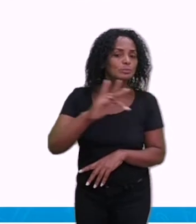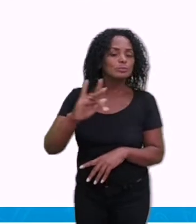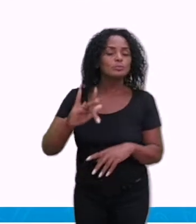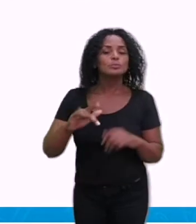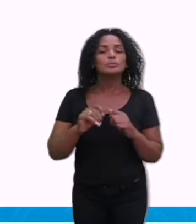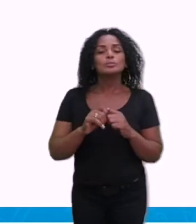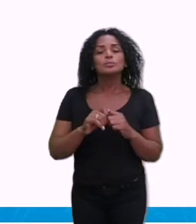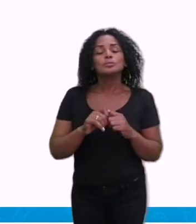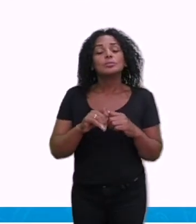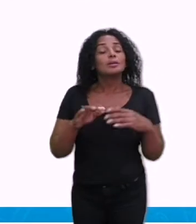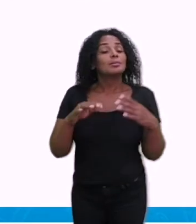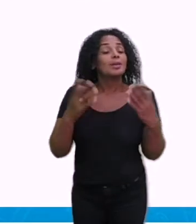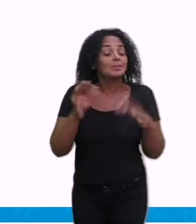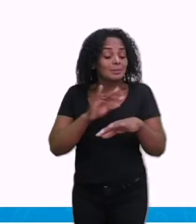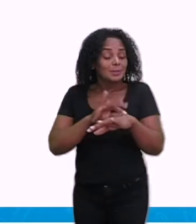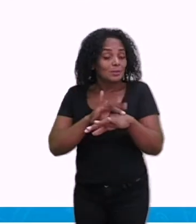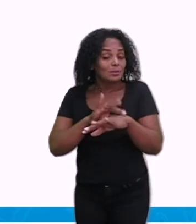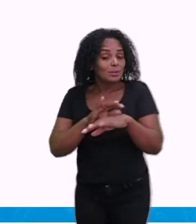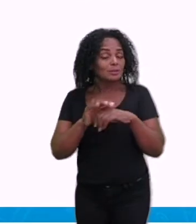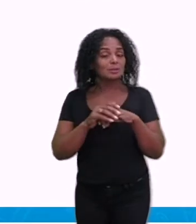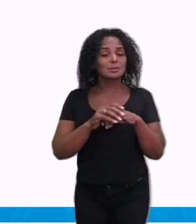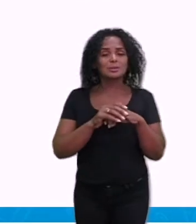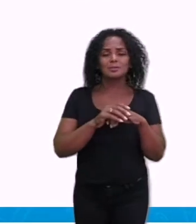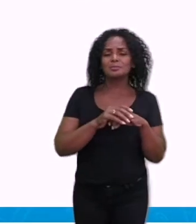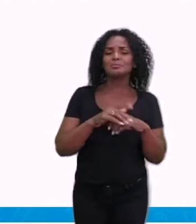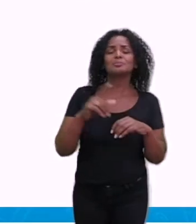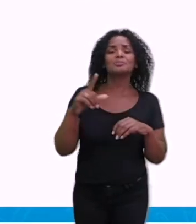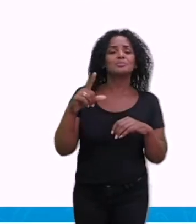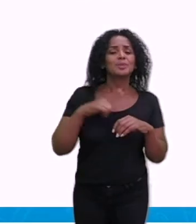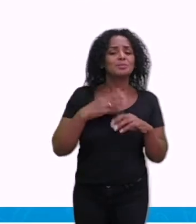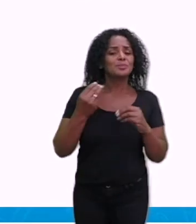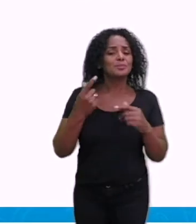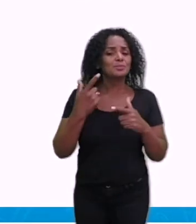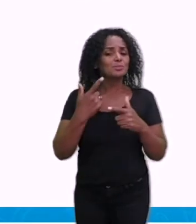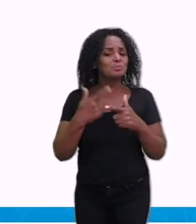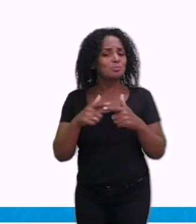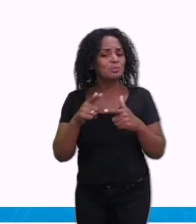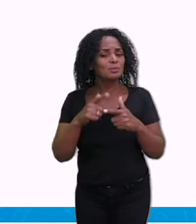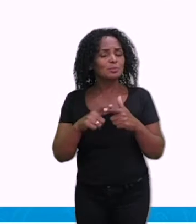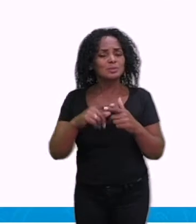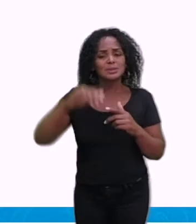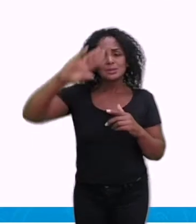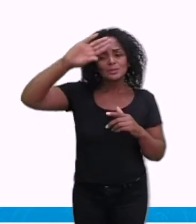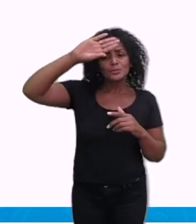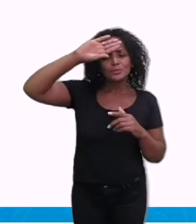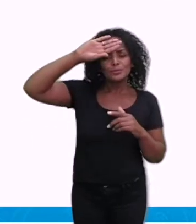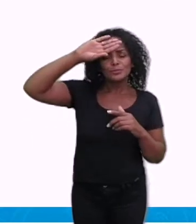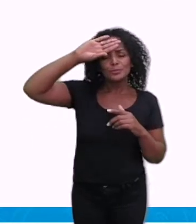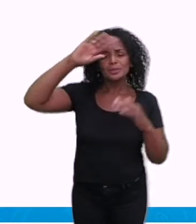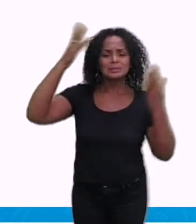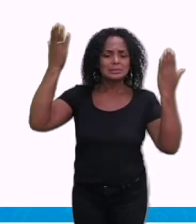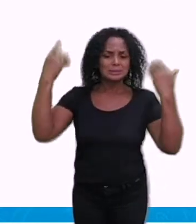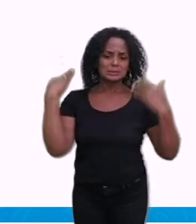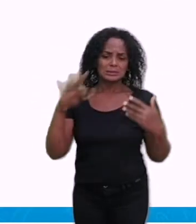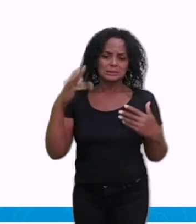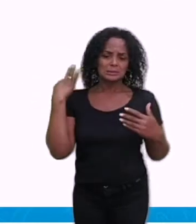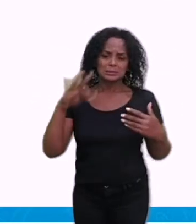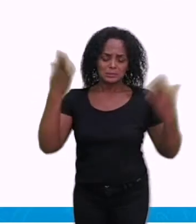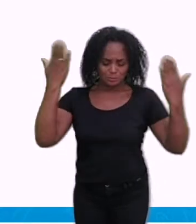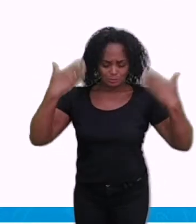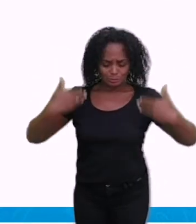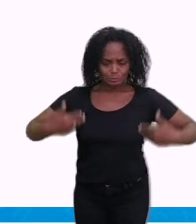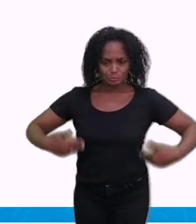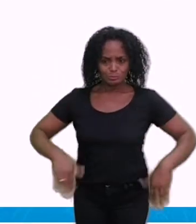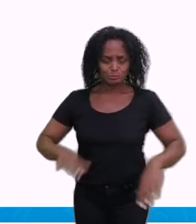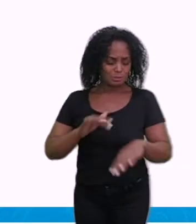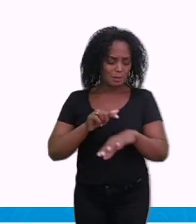E essa doença causa sintomas como febre alta, dores no corpo, manchas